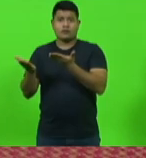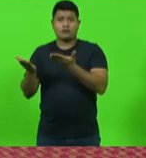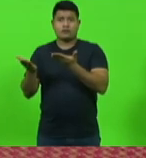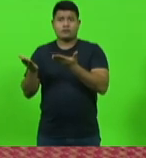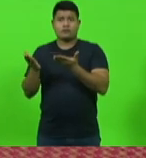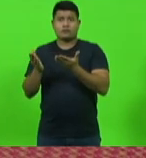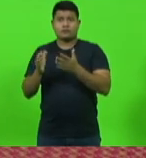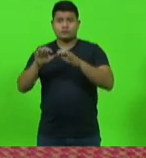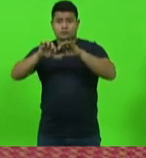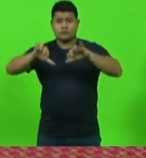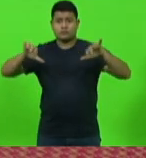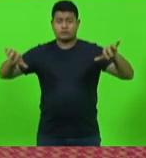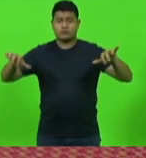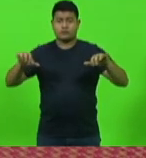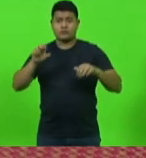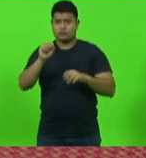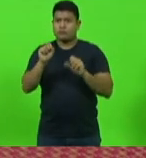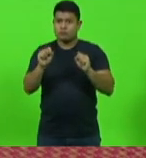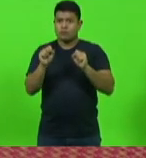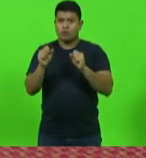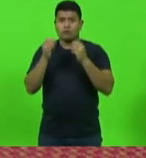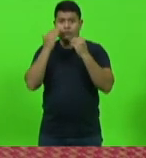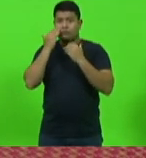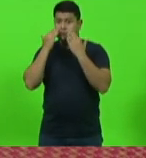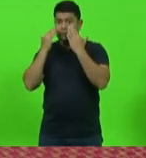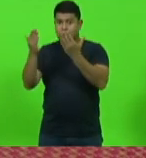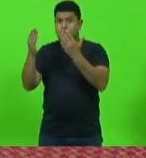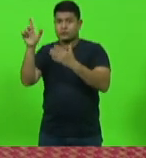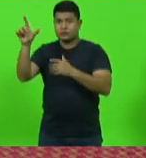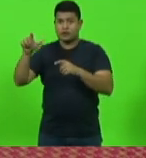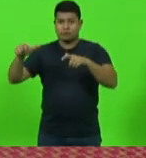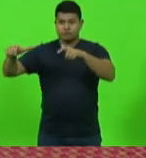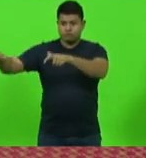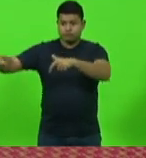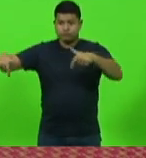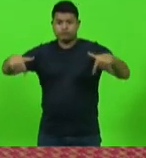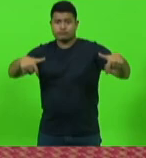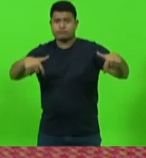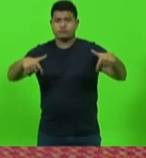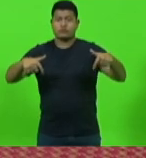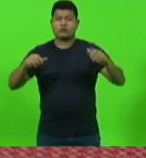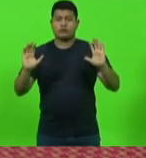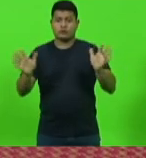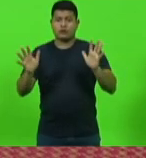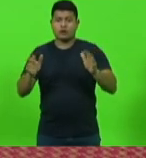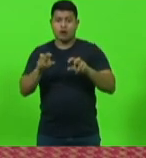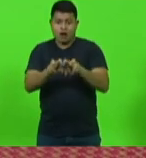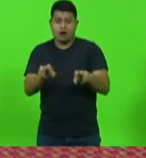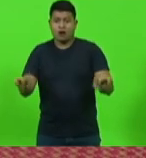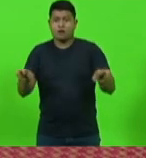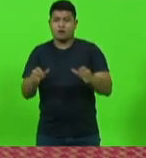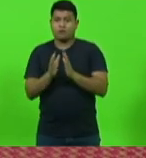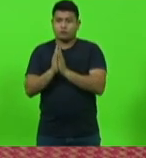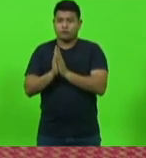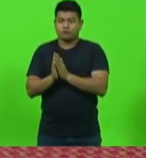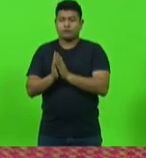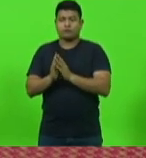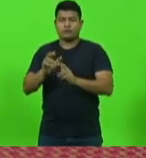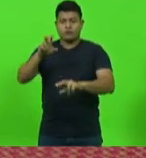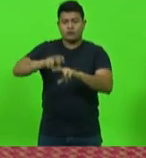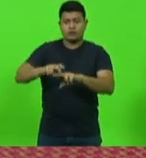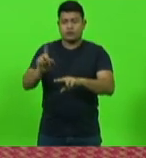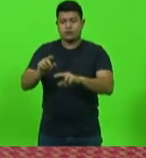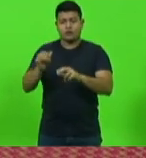se puder filmar, as plaquinhas já estão nas cadeiras. Favor não sentar e tal, com a divisão toda